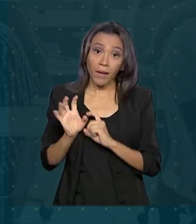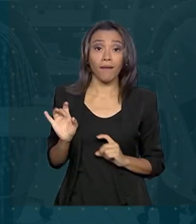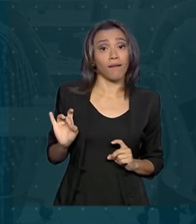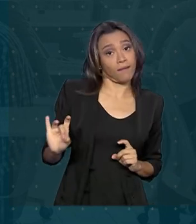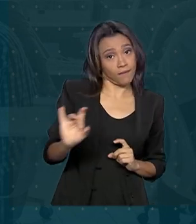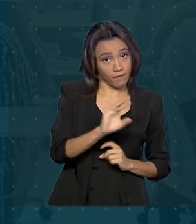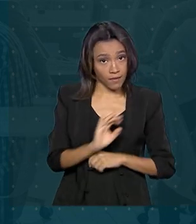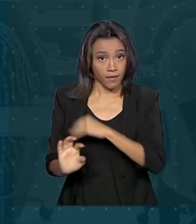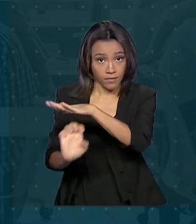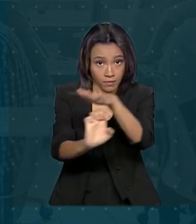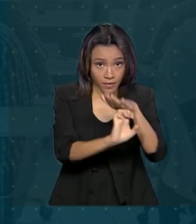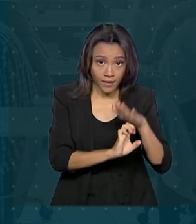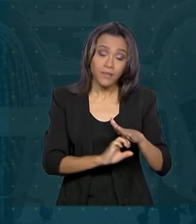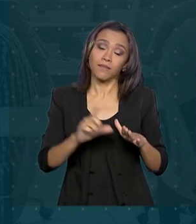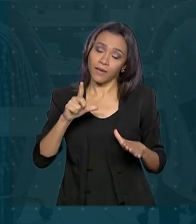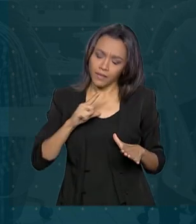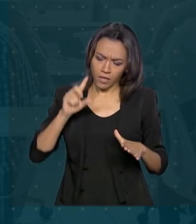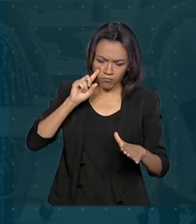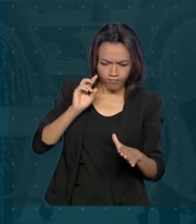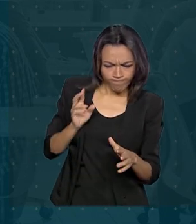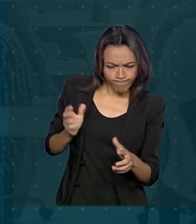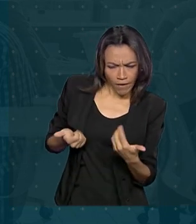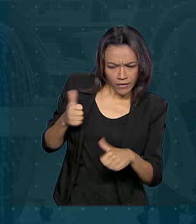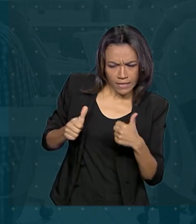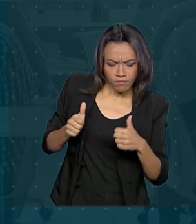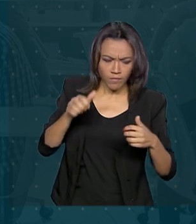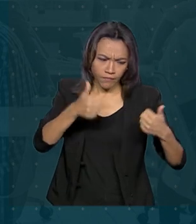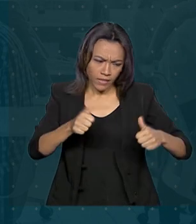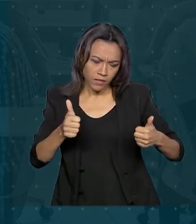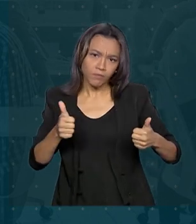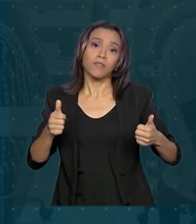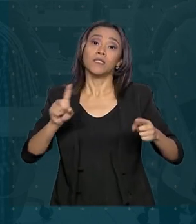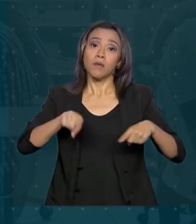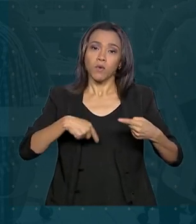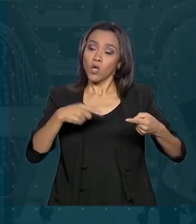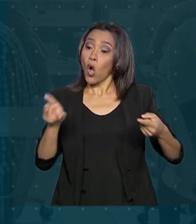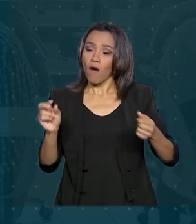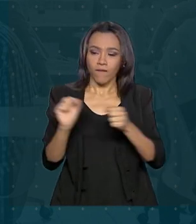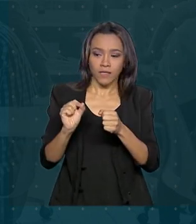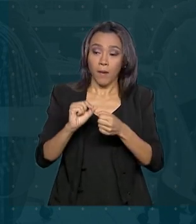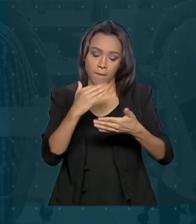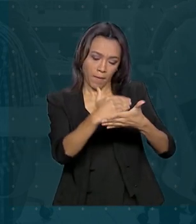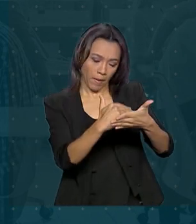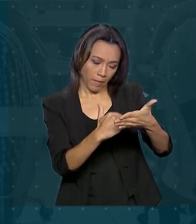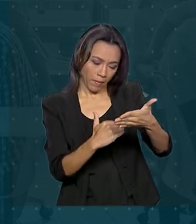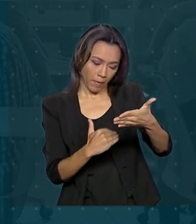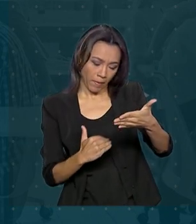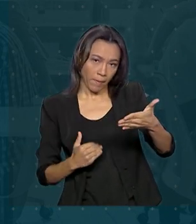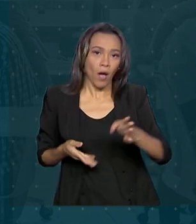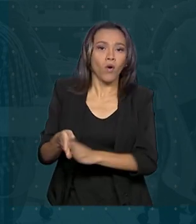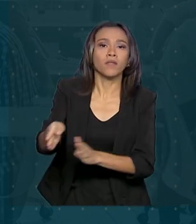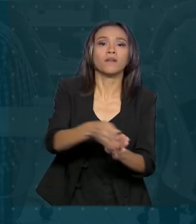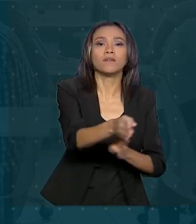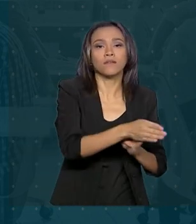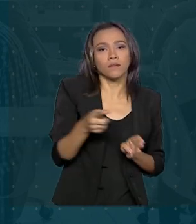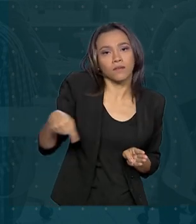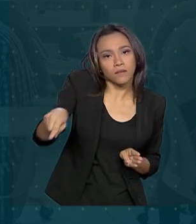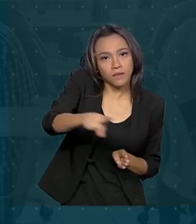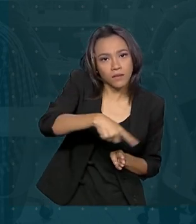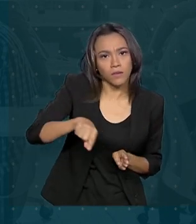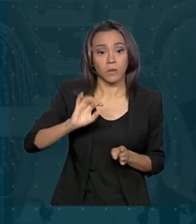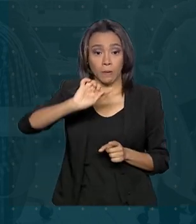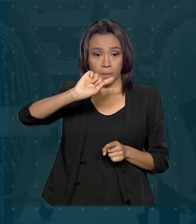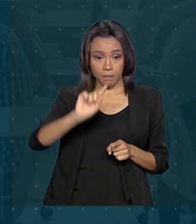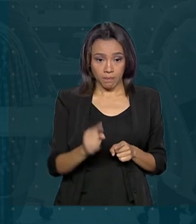atendida terá um diagnóstico aprofundado e um pacote de consultorias especializadas em gestão e inovação. 1